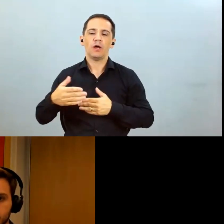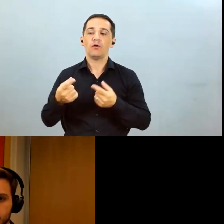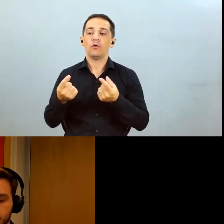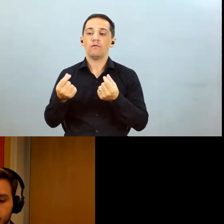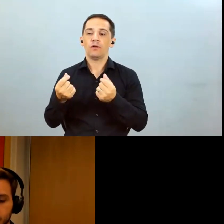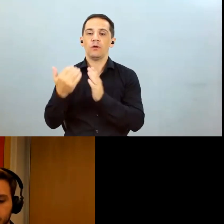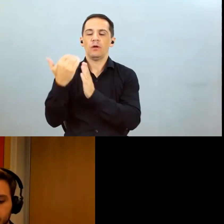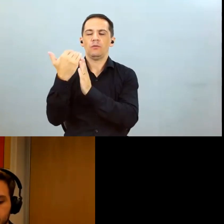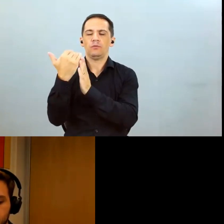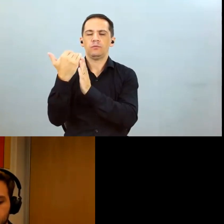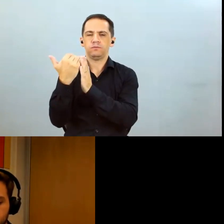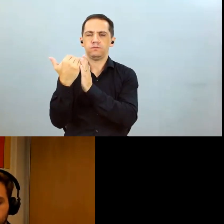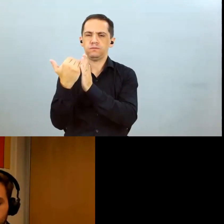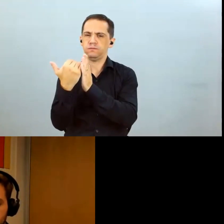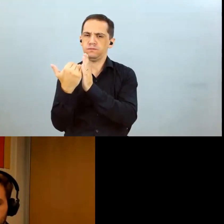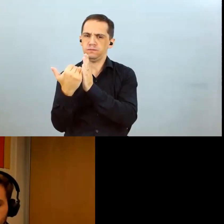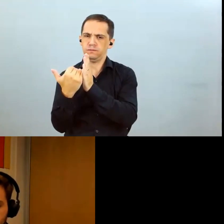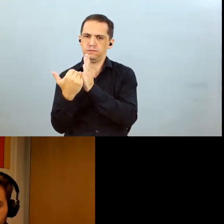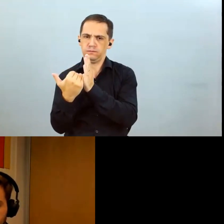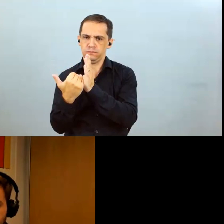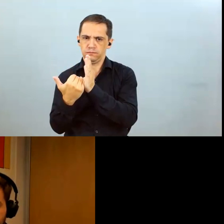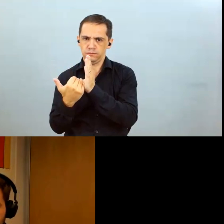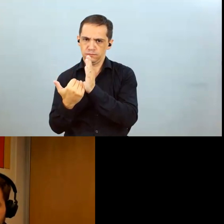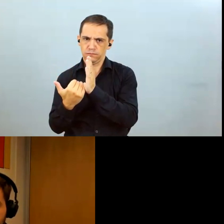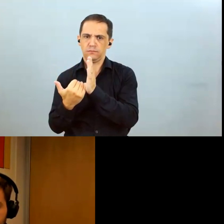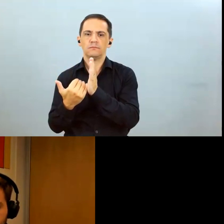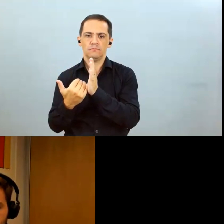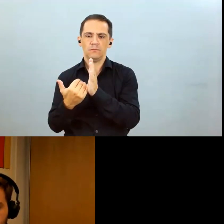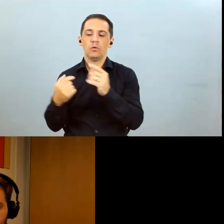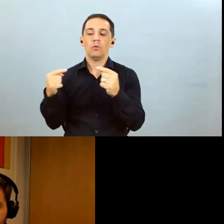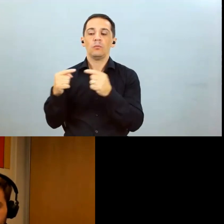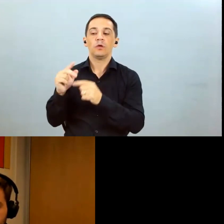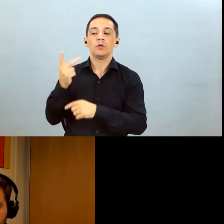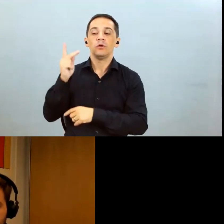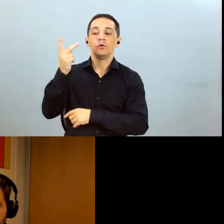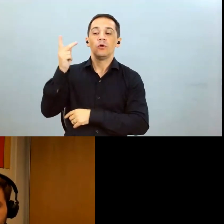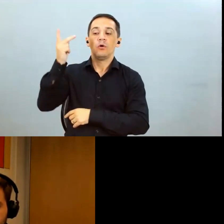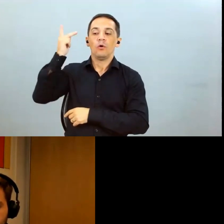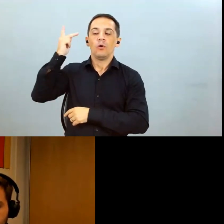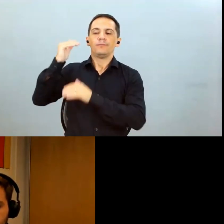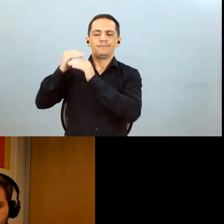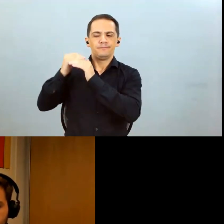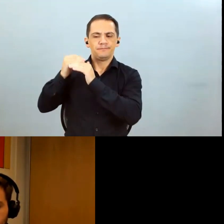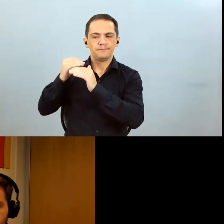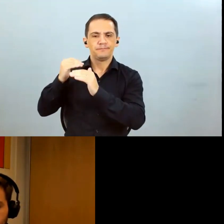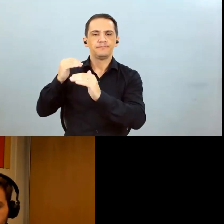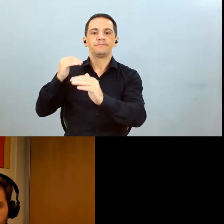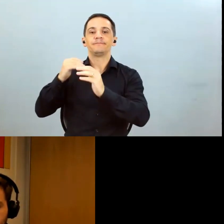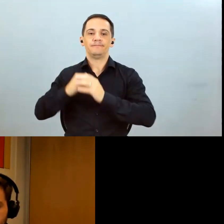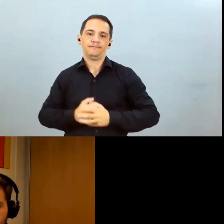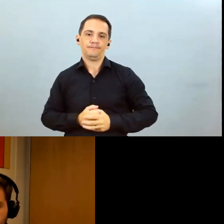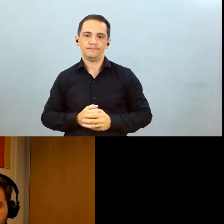fiquem num patamar mais baixo mais dentro do histórico ou até abaixo do histórico então nós trabalhamos com um cenário de